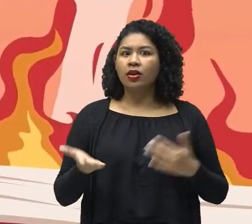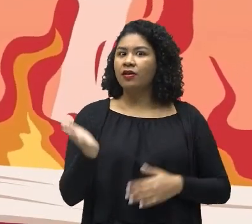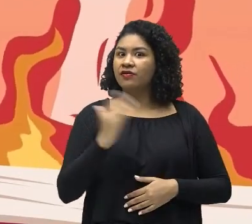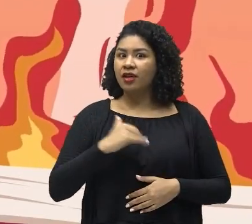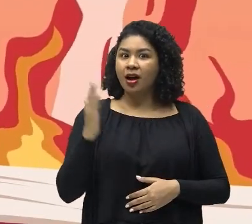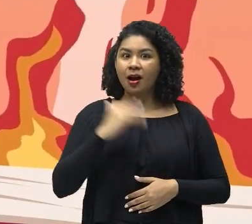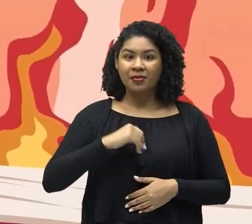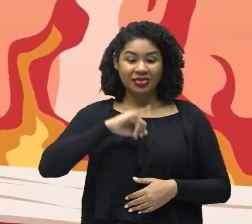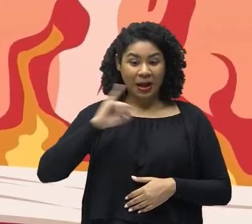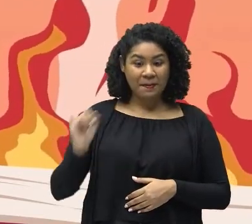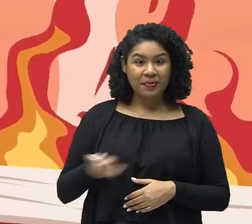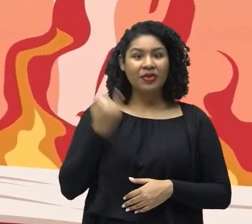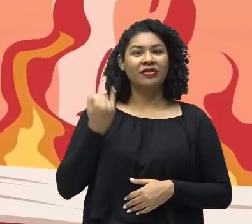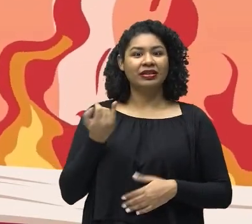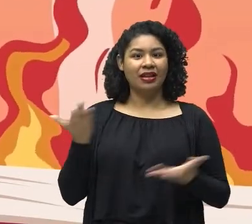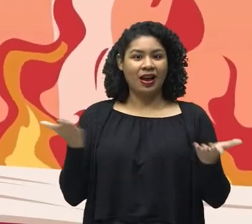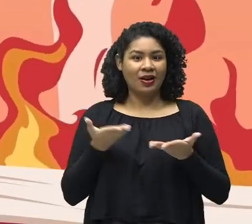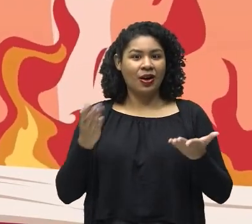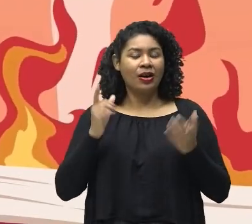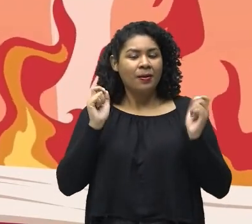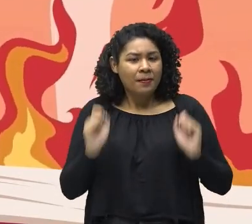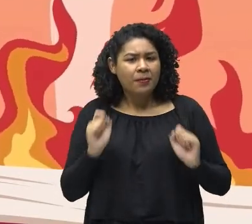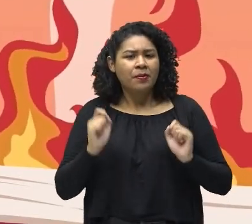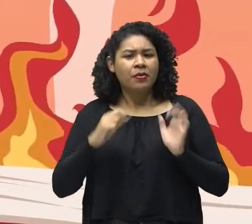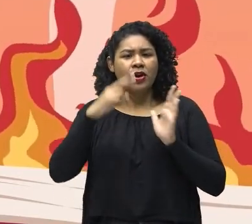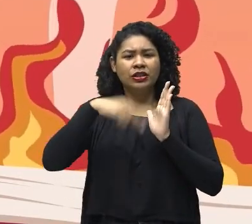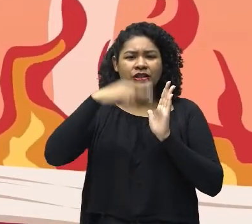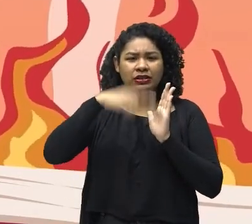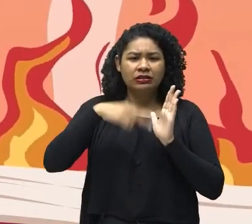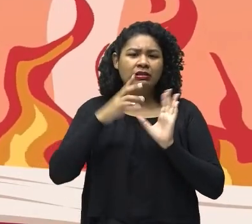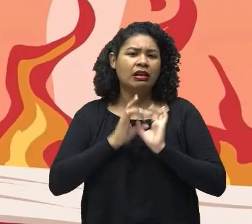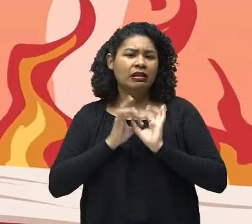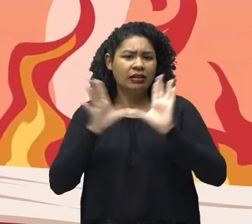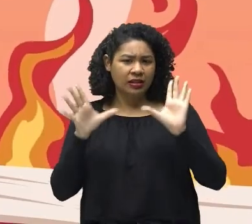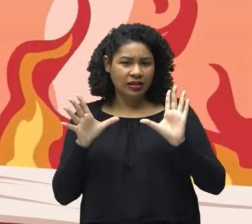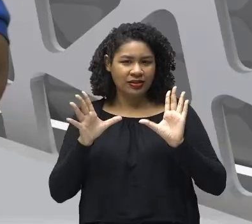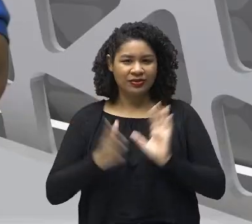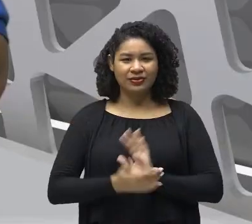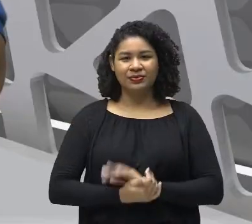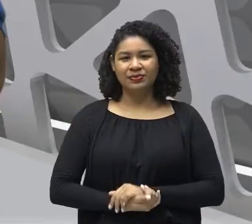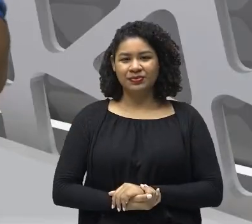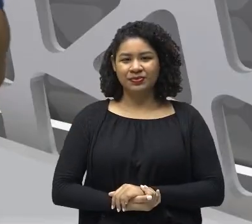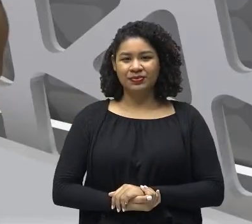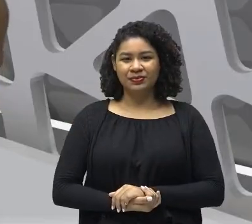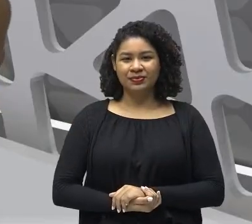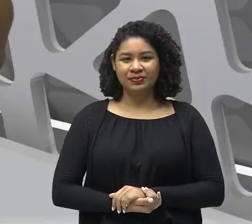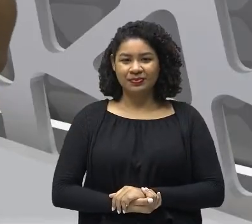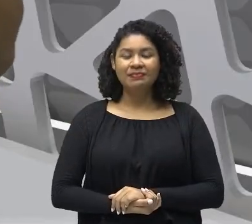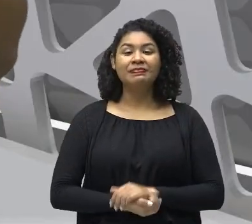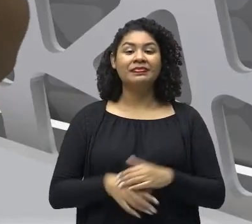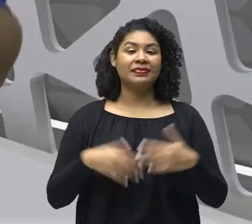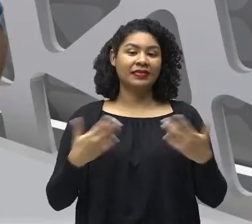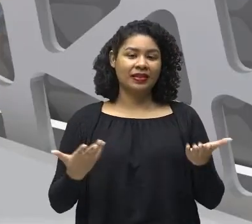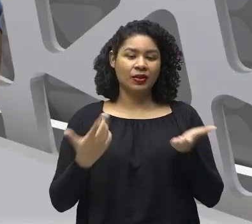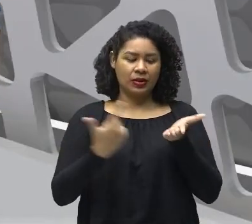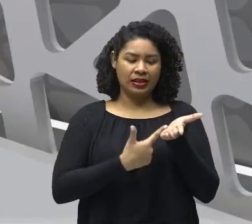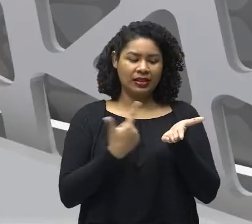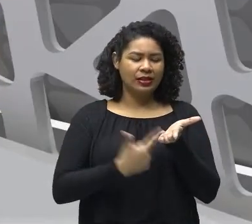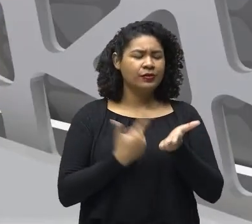Enquanto nós temos acesso Ai, gente, Tá? A livre literatura. Então, os livros são objetos